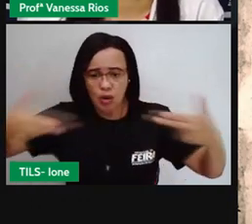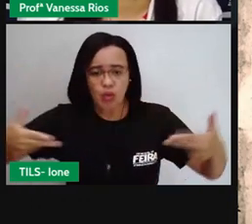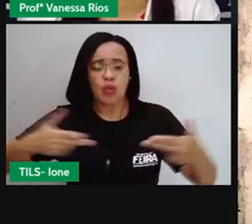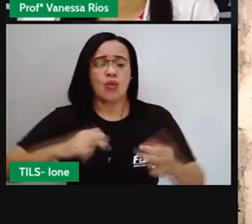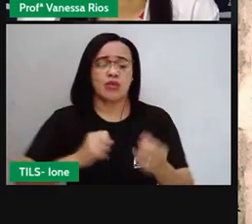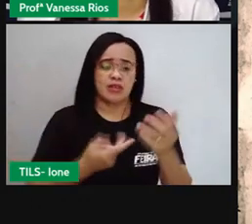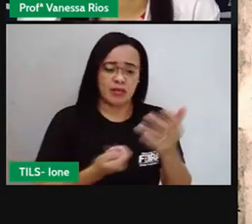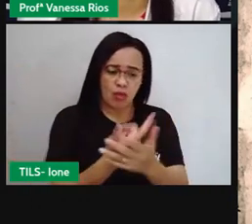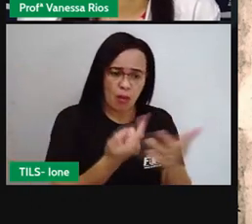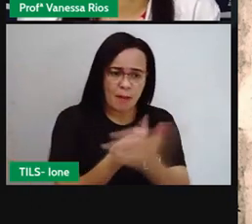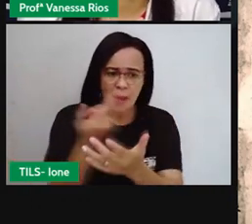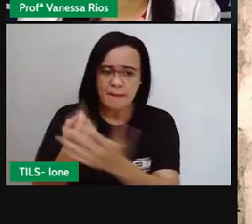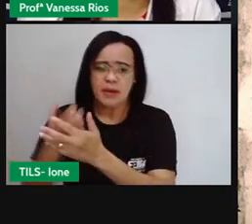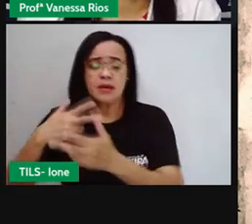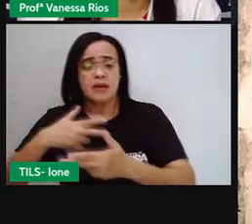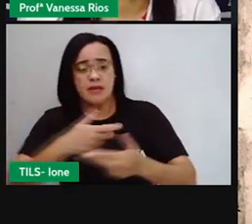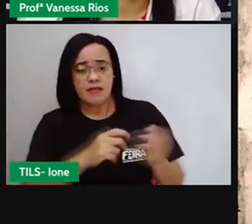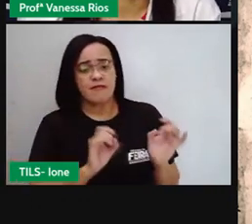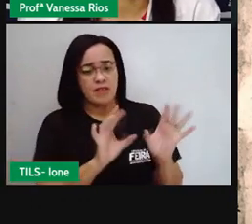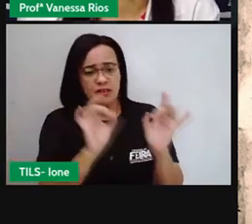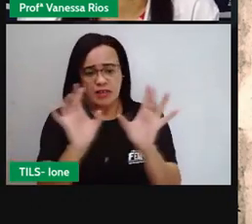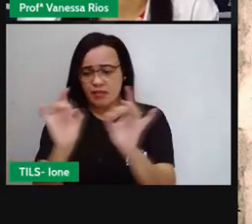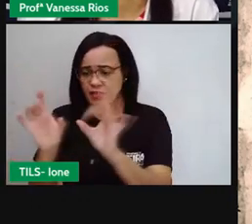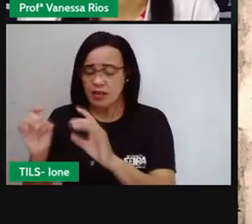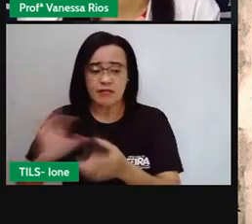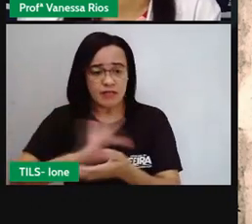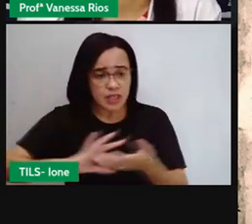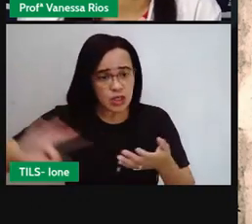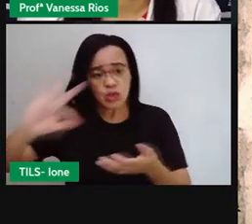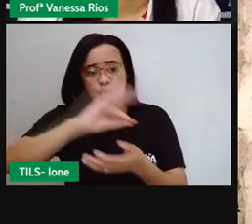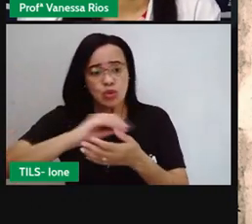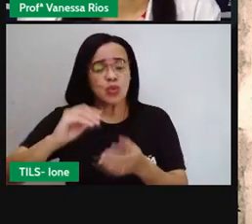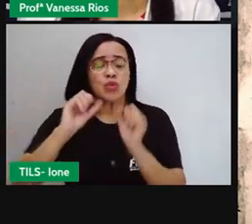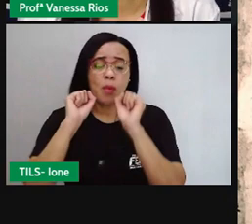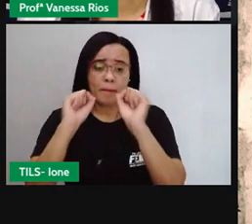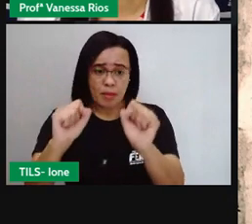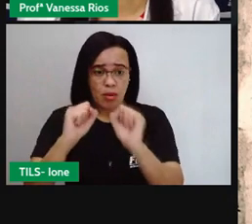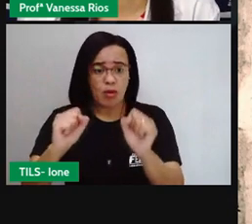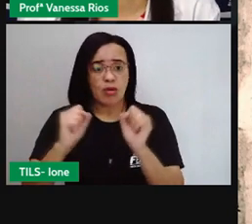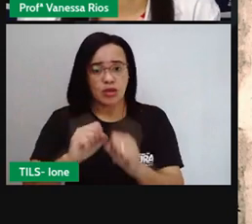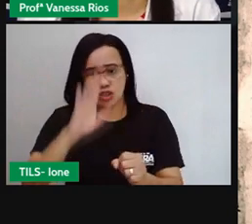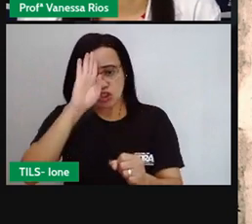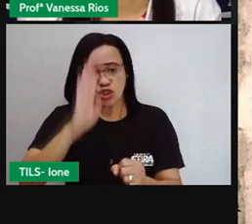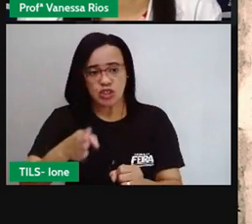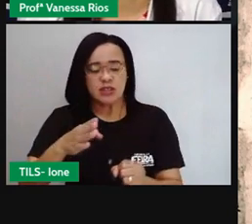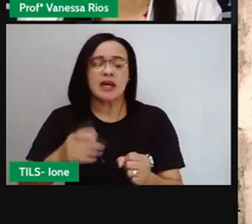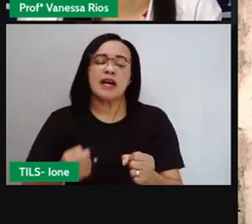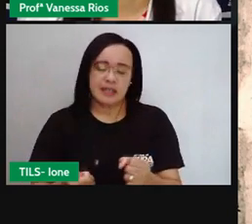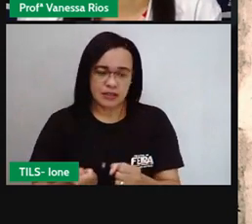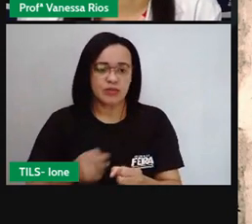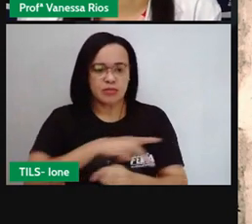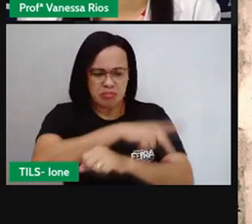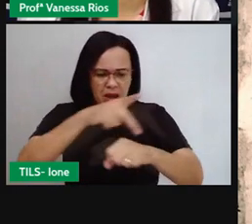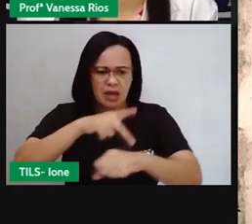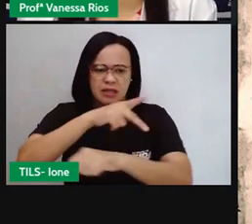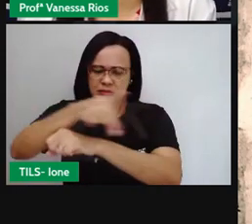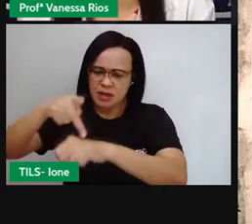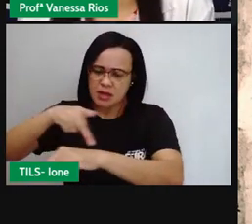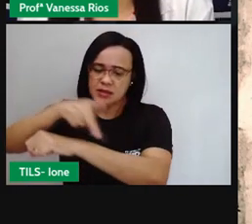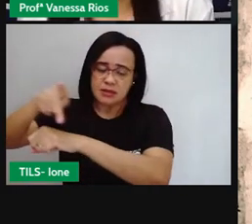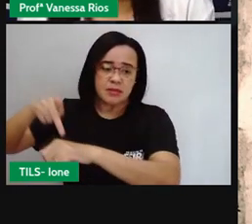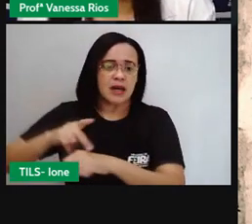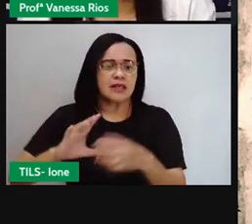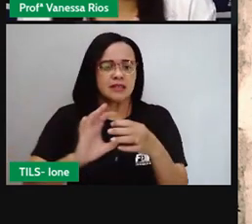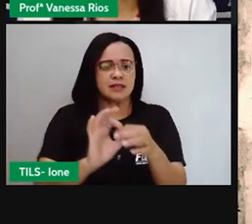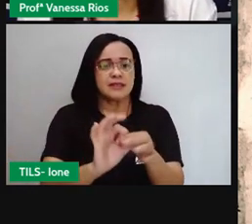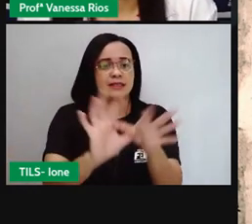brasileiras, pudessem ser comercializados diretamente com os outros países. Sem precisar necessariamente passar